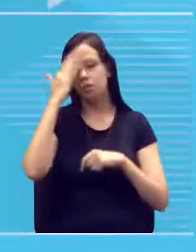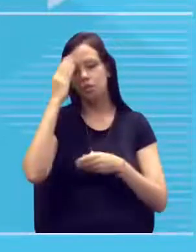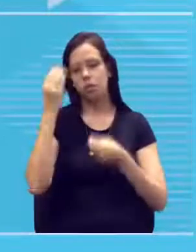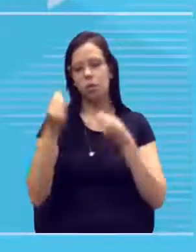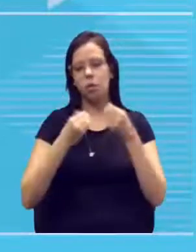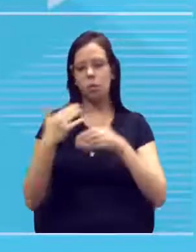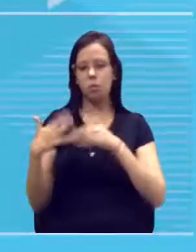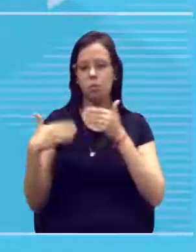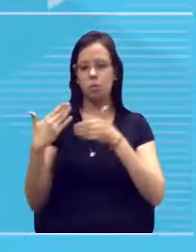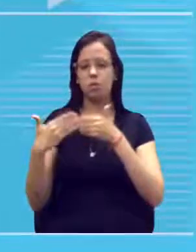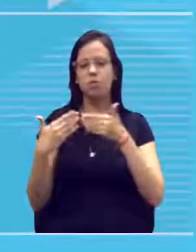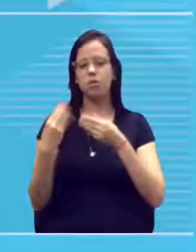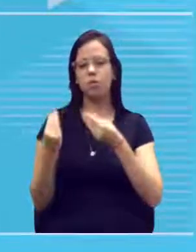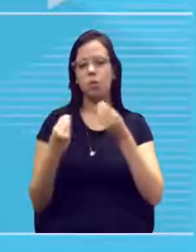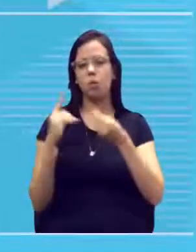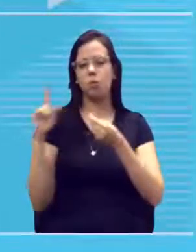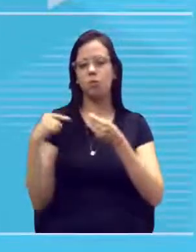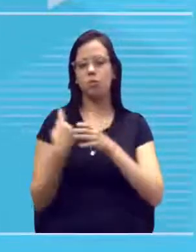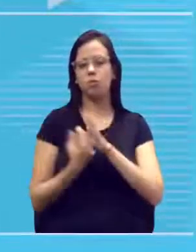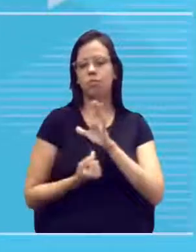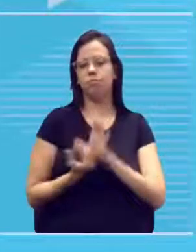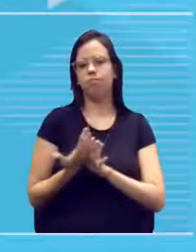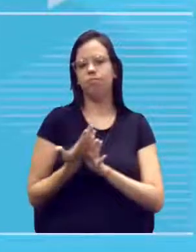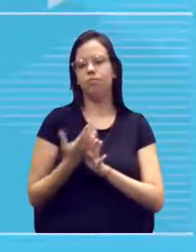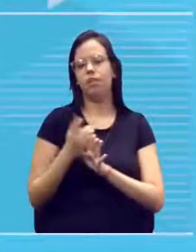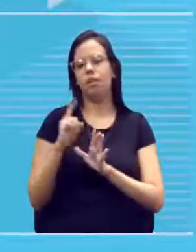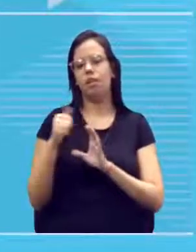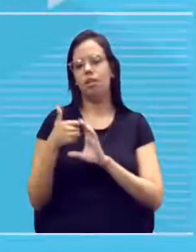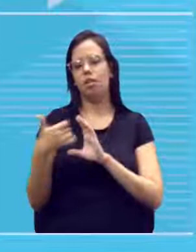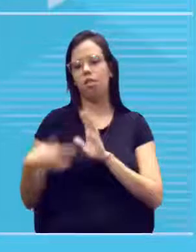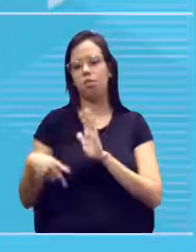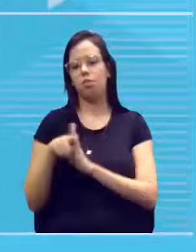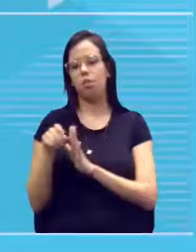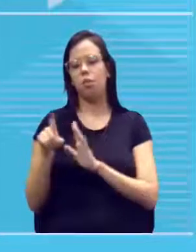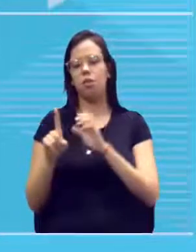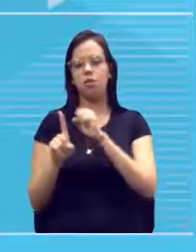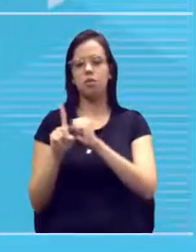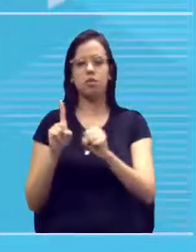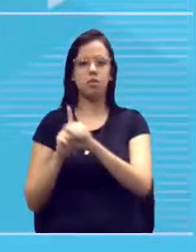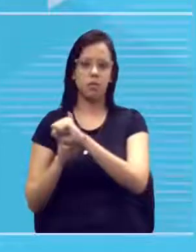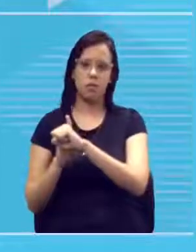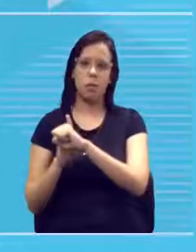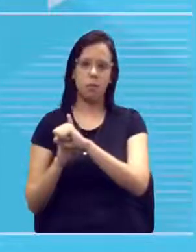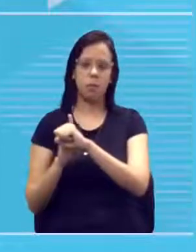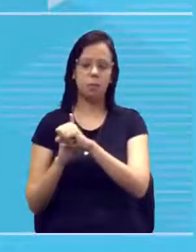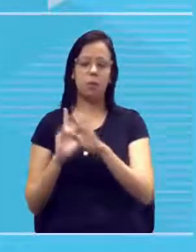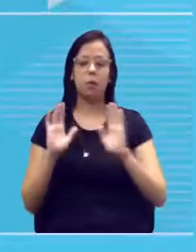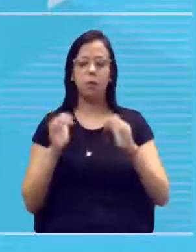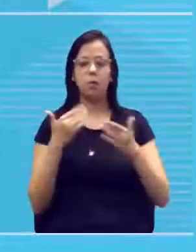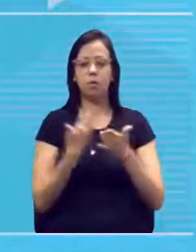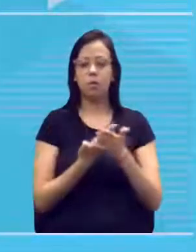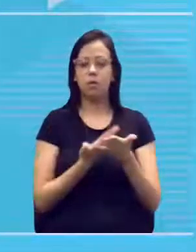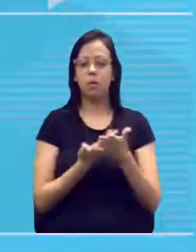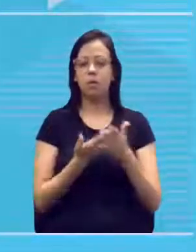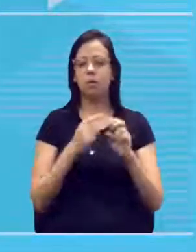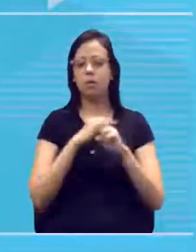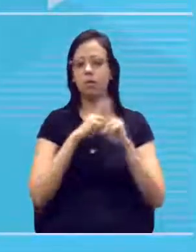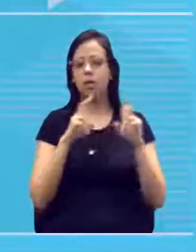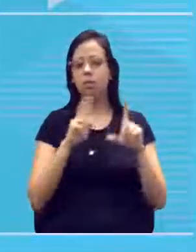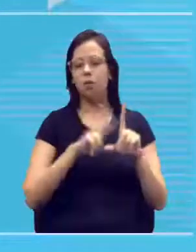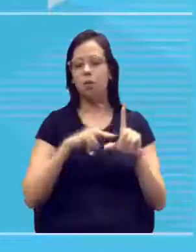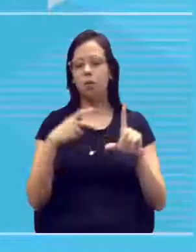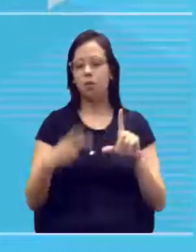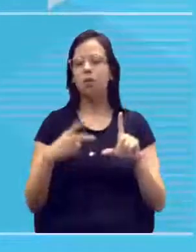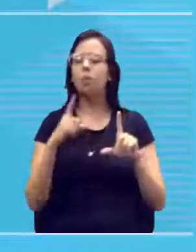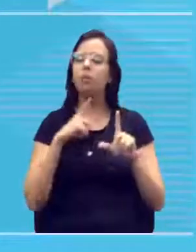nossos processos de como a gente se formou. É o lado social, tá? Na foco da nossa aula do aerodograma, é um foco